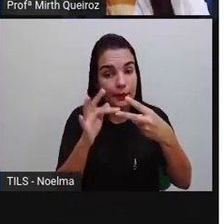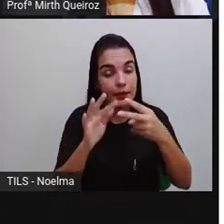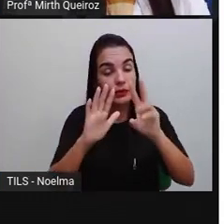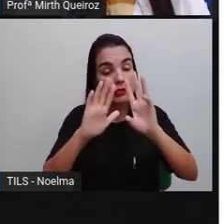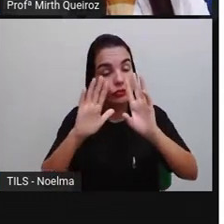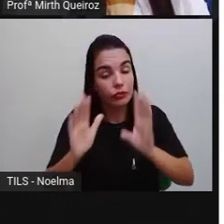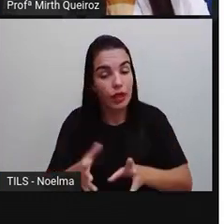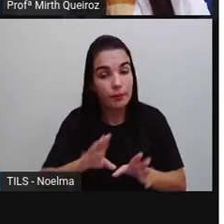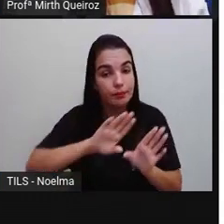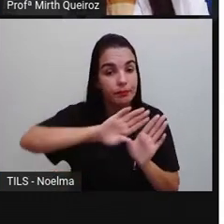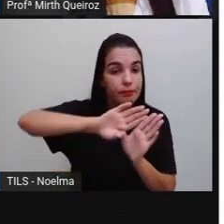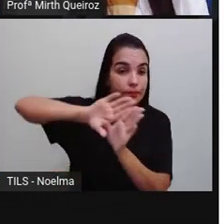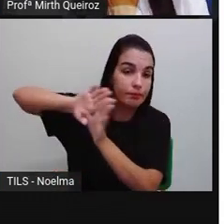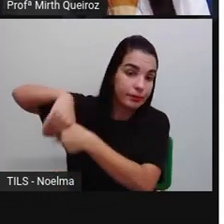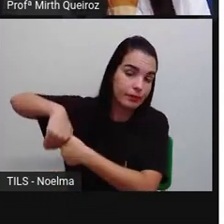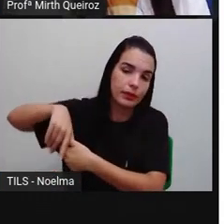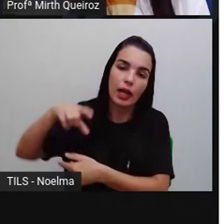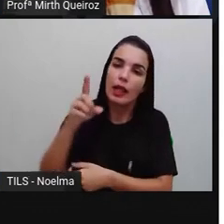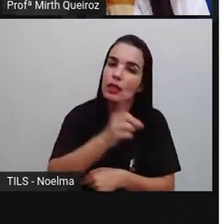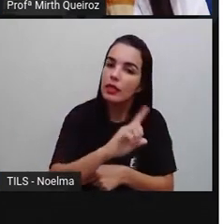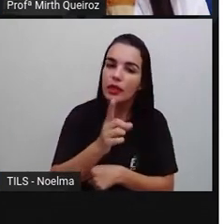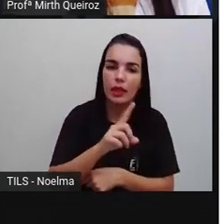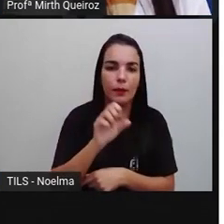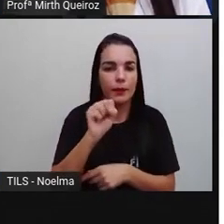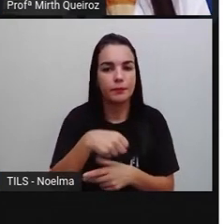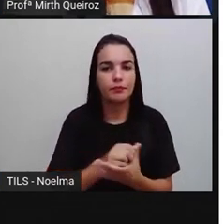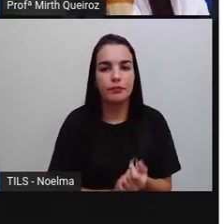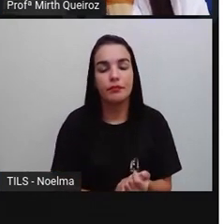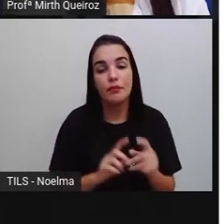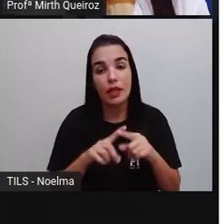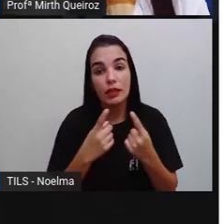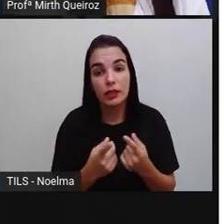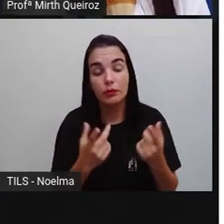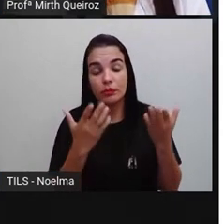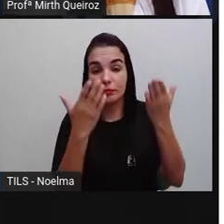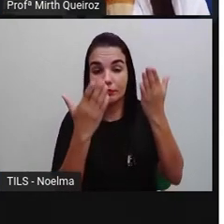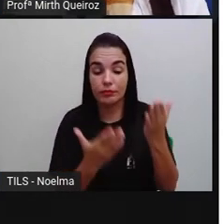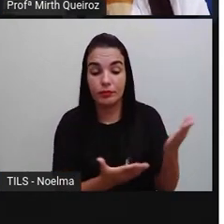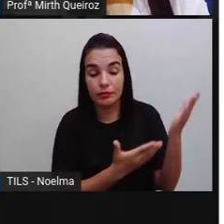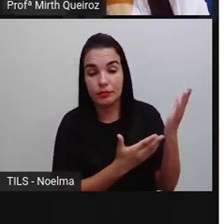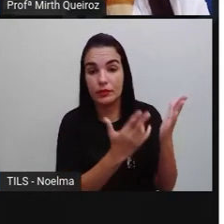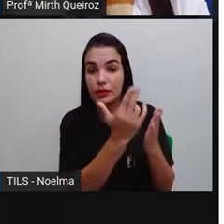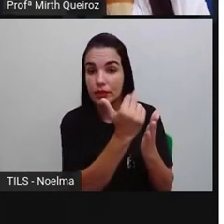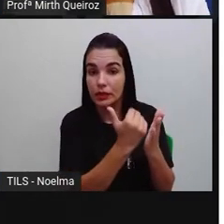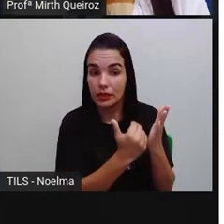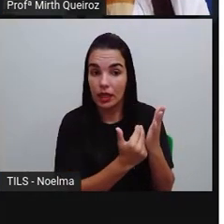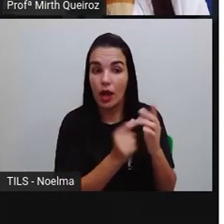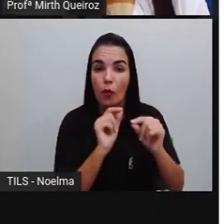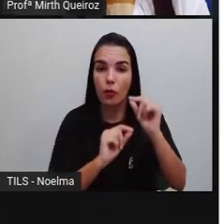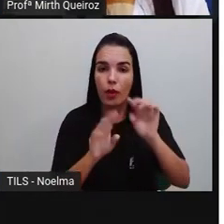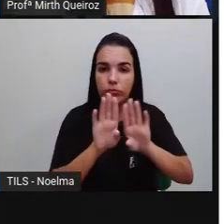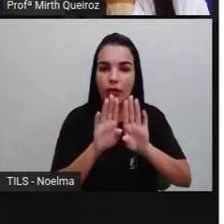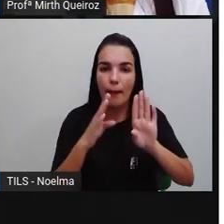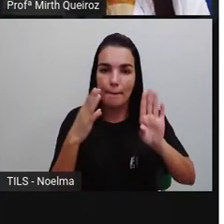descartamos aqui do polígono. Então, não se trata de um polígono. A figura abaixo, ela é aberta e significa que falta